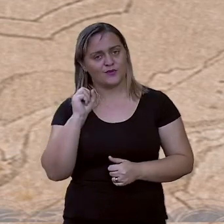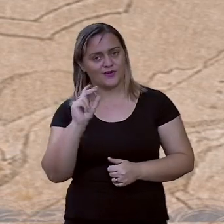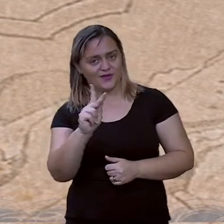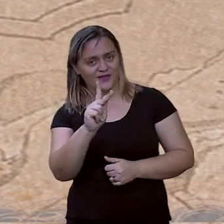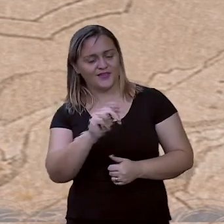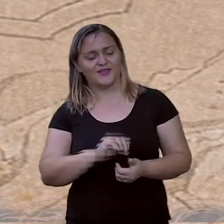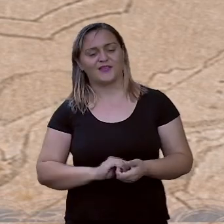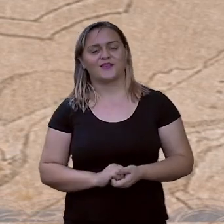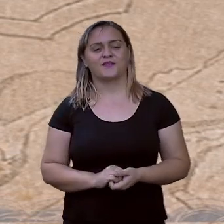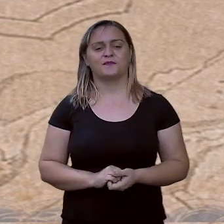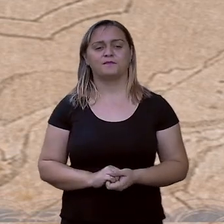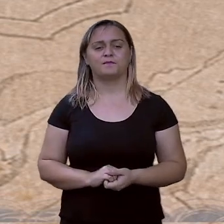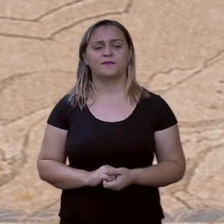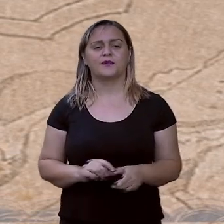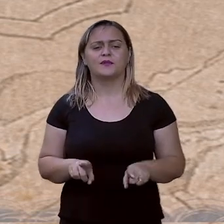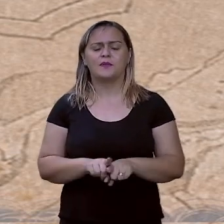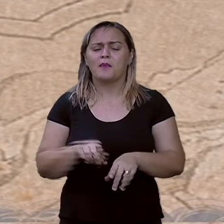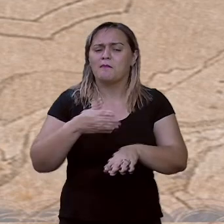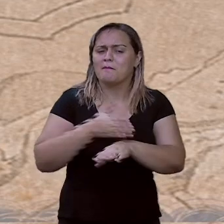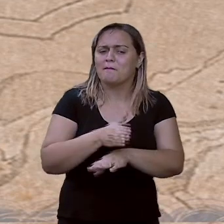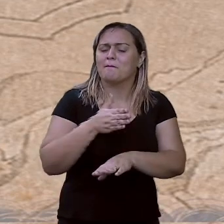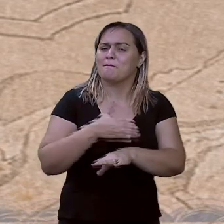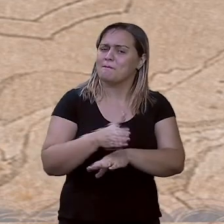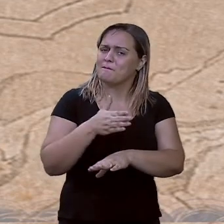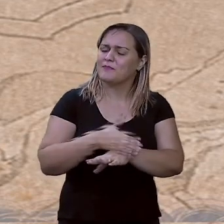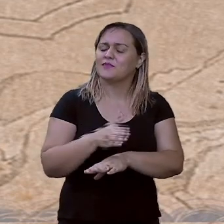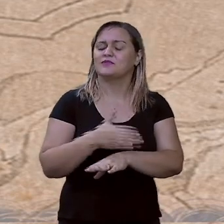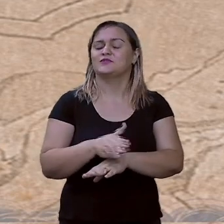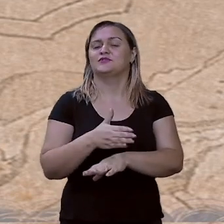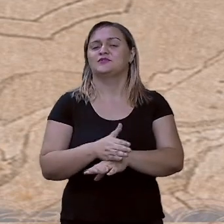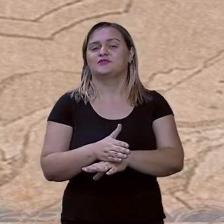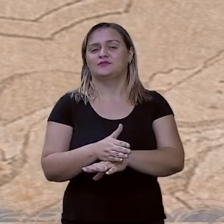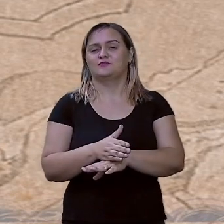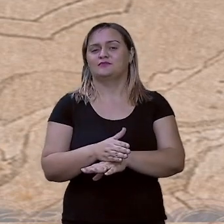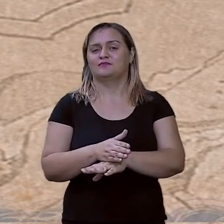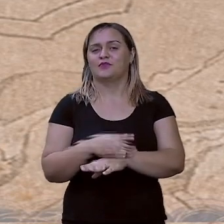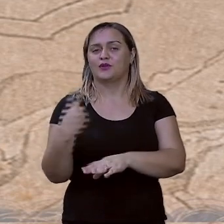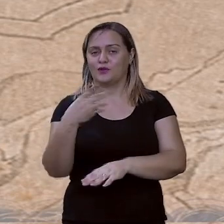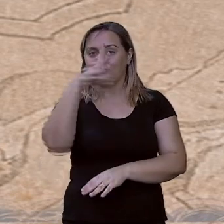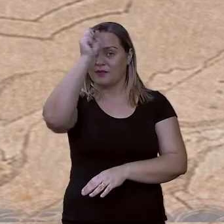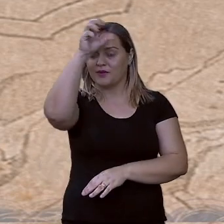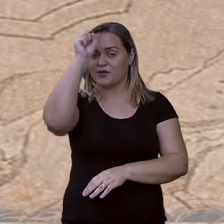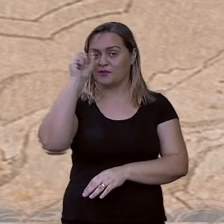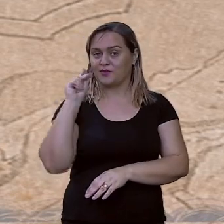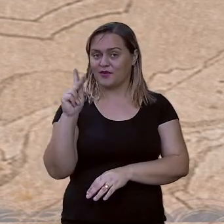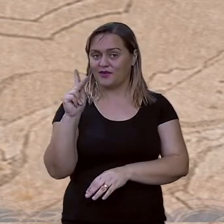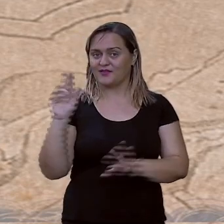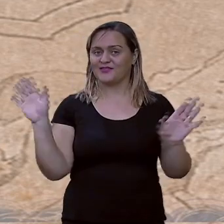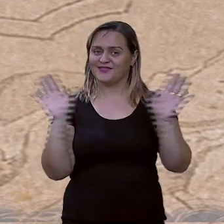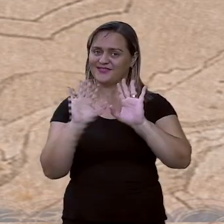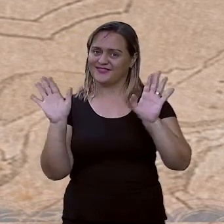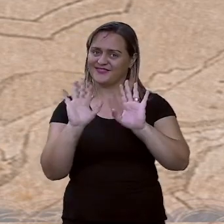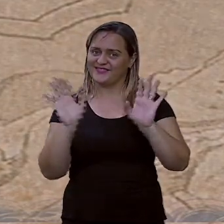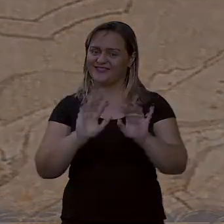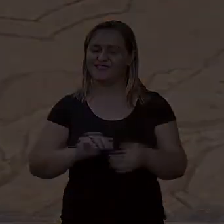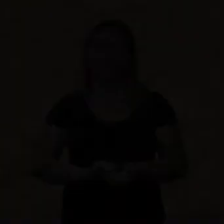e pratiquem, pessoal. Porque é praticando que a gente aprende. Até a próxima!